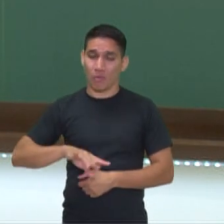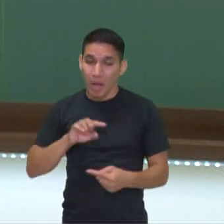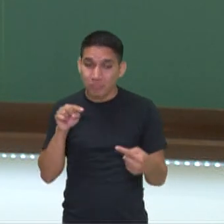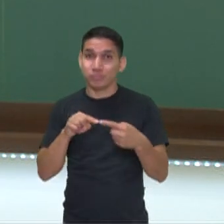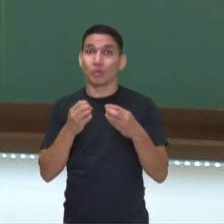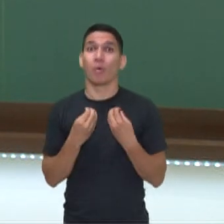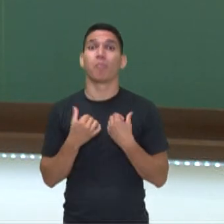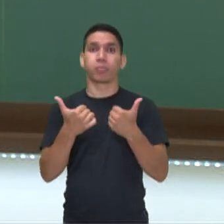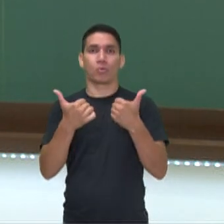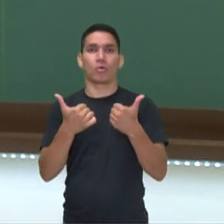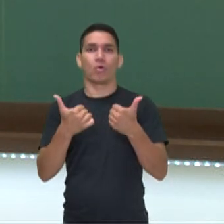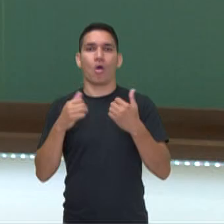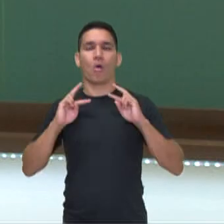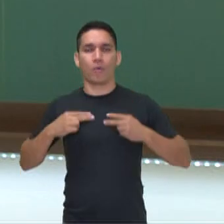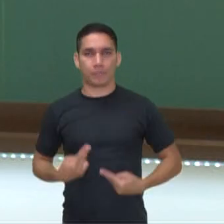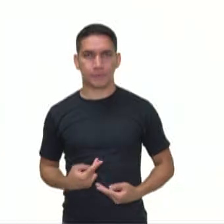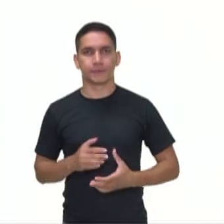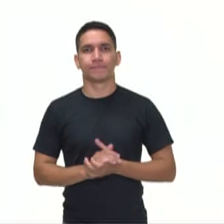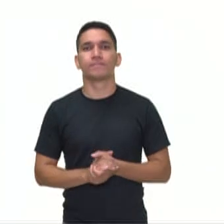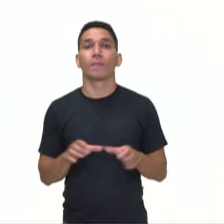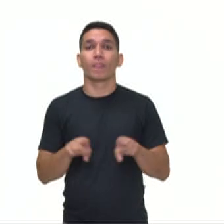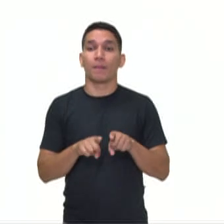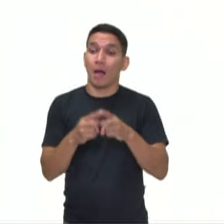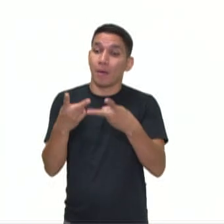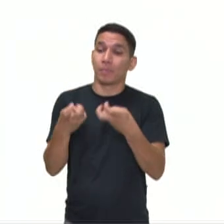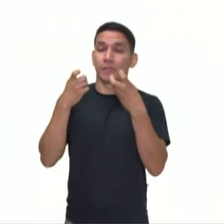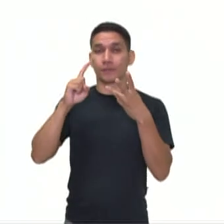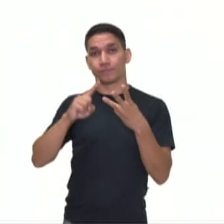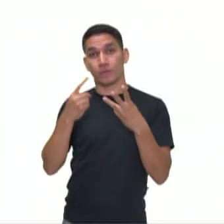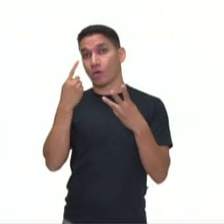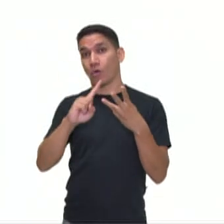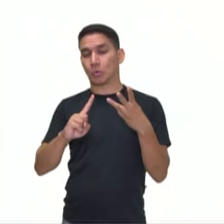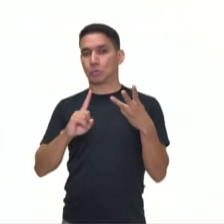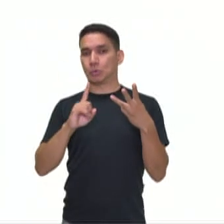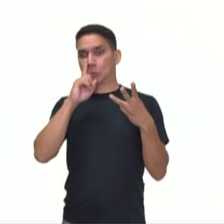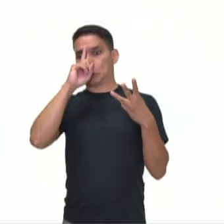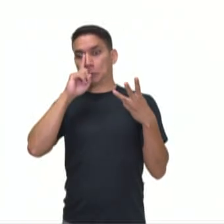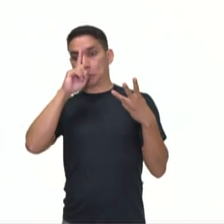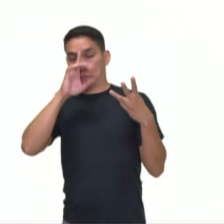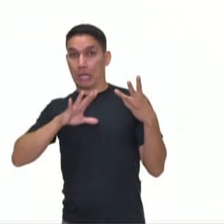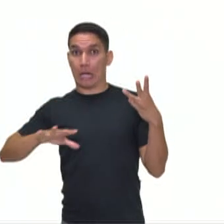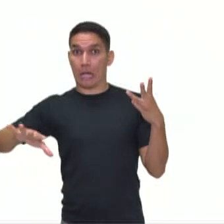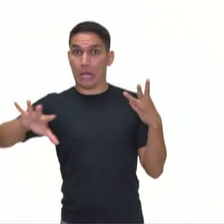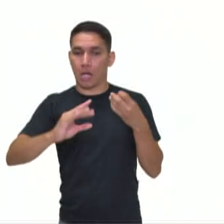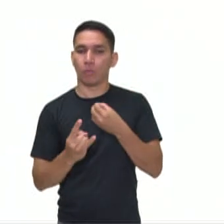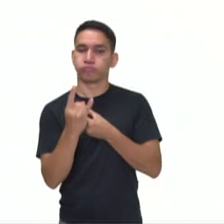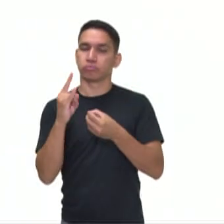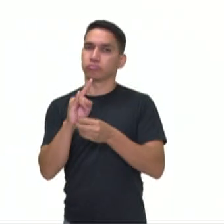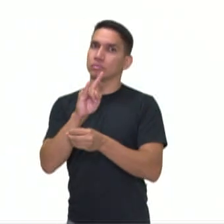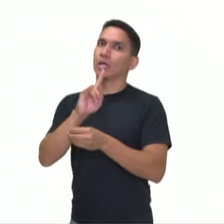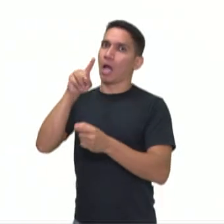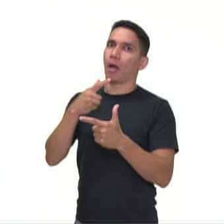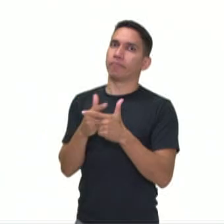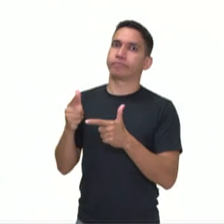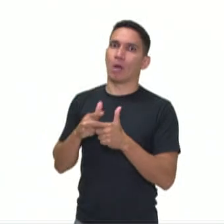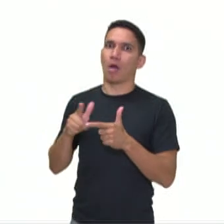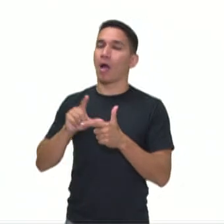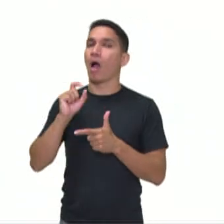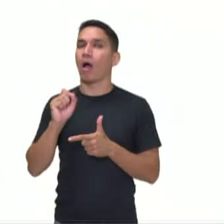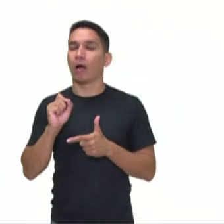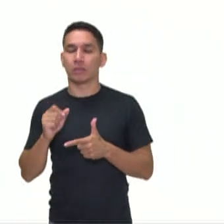à ocupação humana. Nós também vamos perceber a violência urbana como sendo um dos problemas bastante grande,